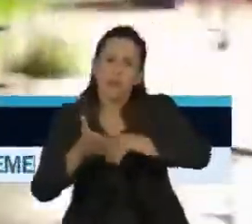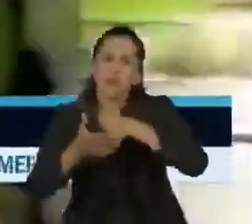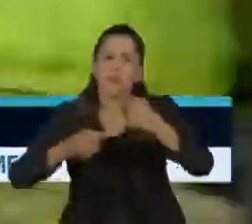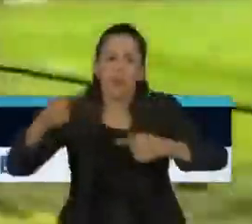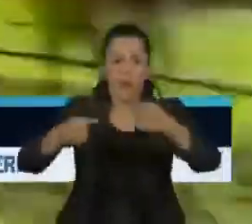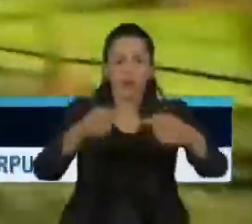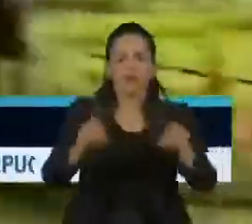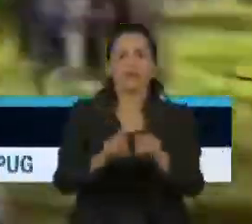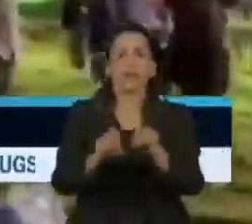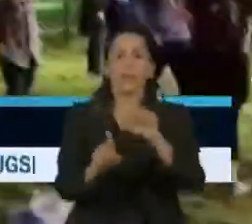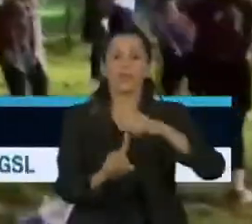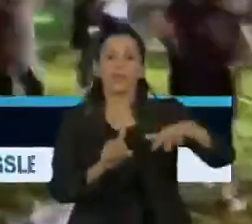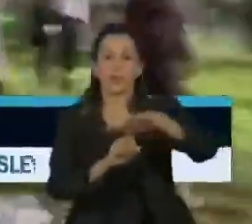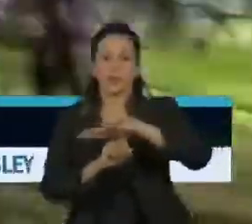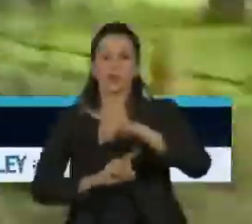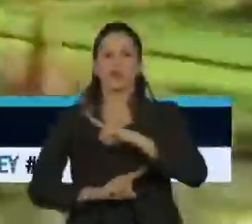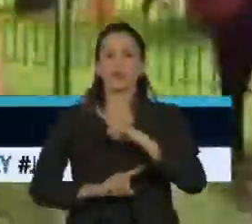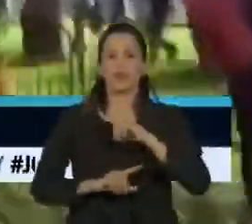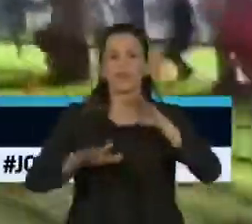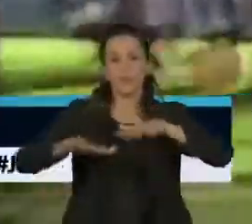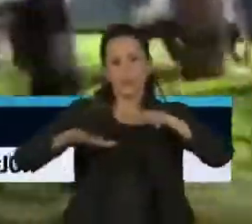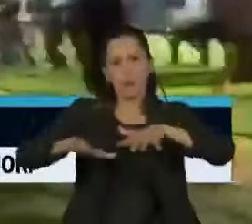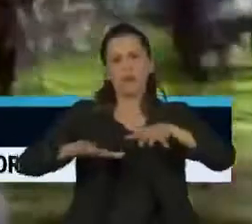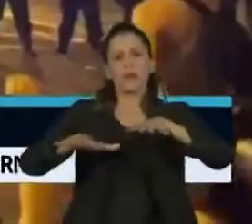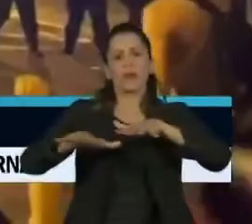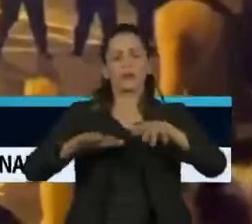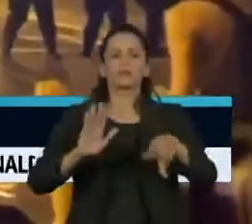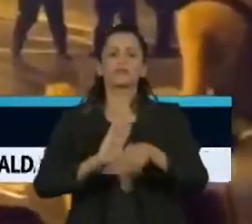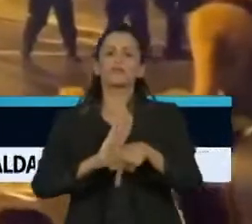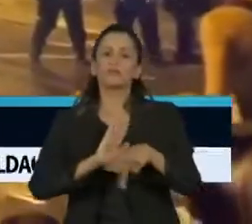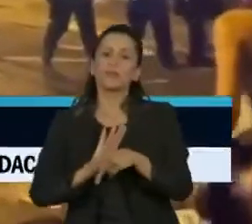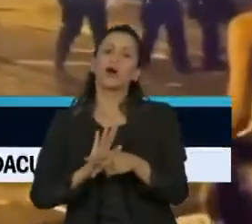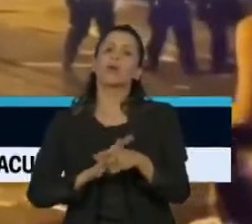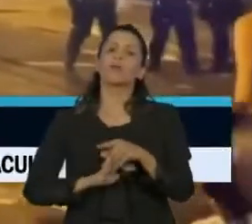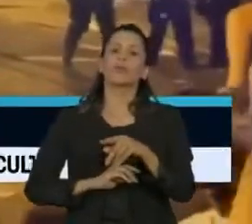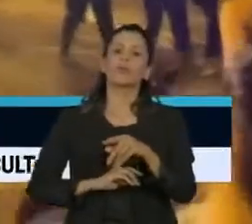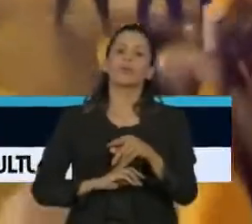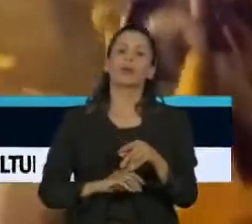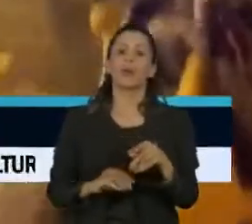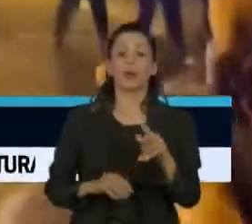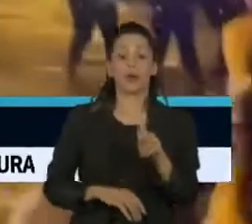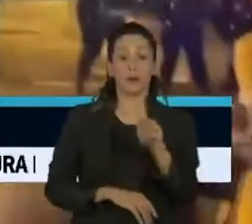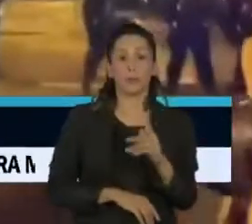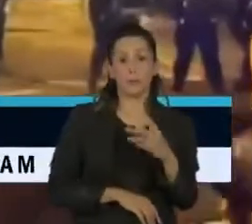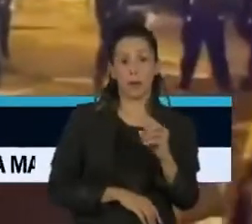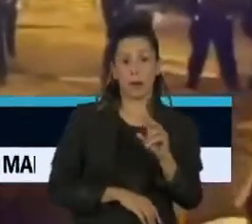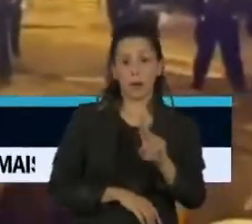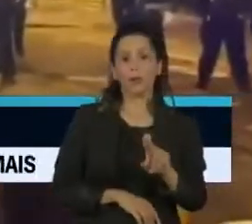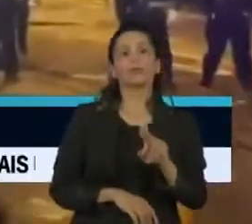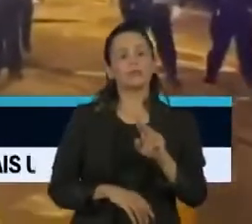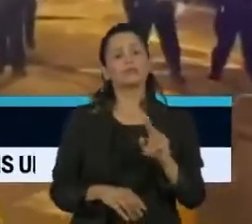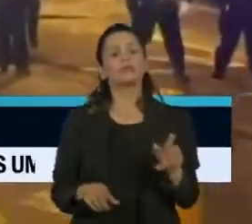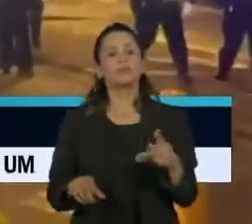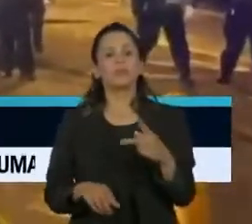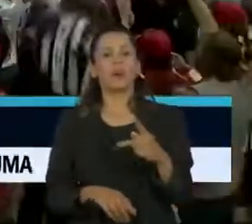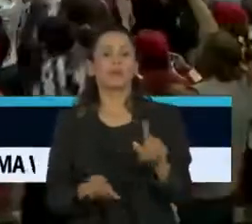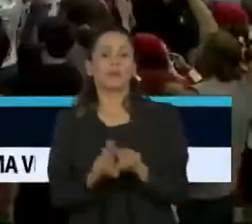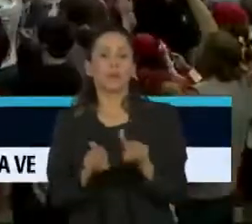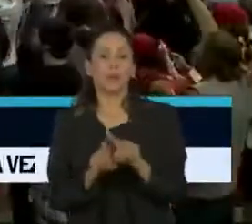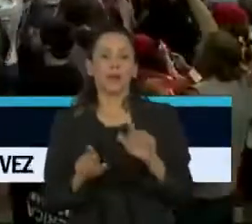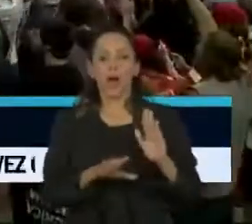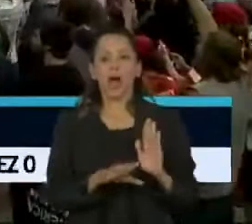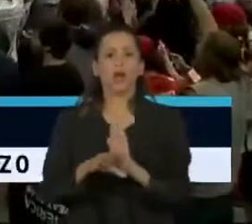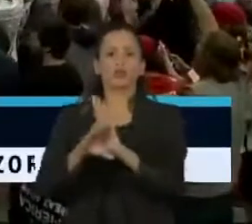movimento Black Lives Matter, desencadeado nos Estados Unidos, os chamados K-popers uniram forças em uma corrente mundial